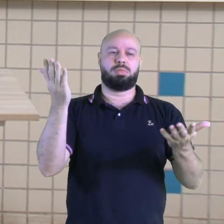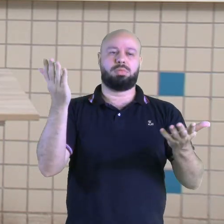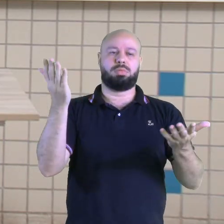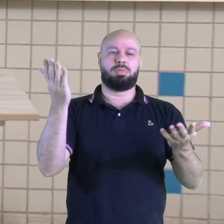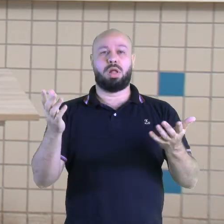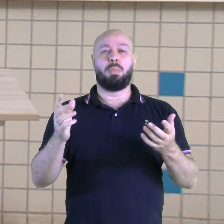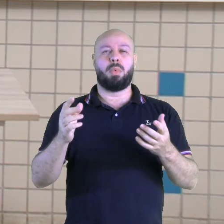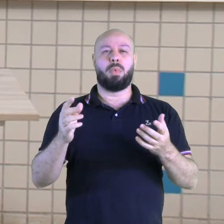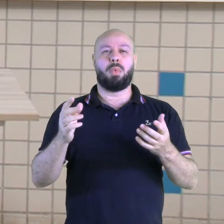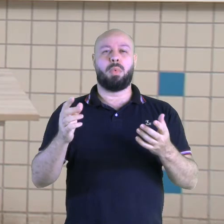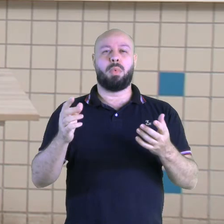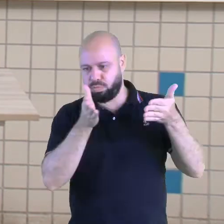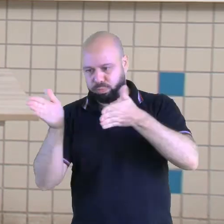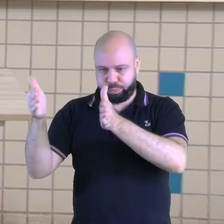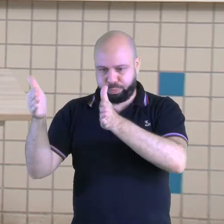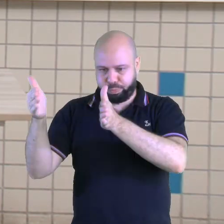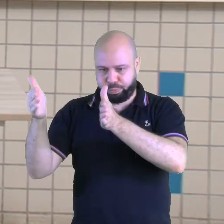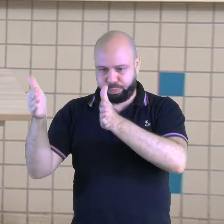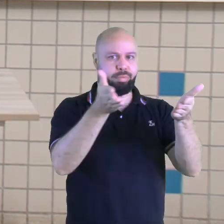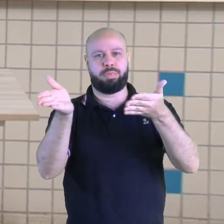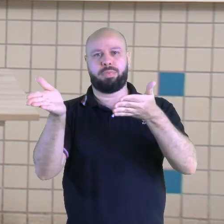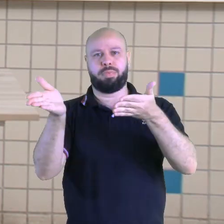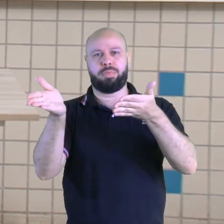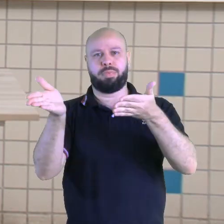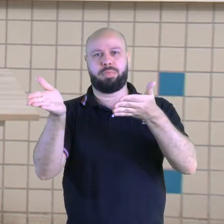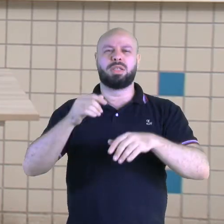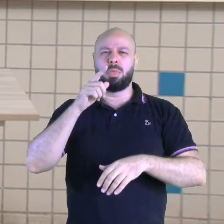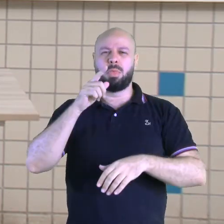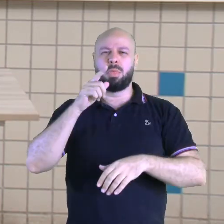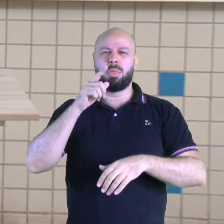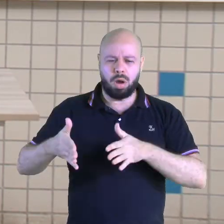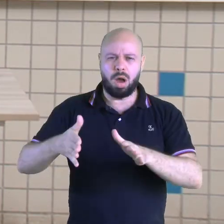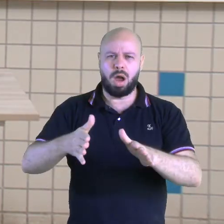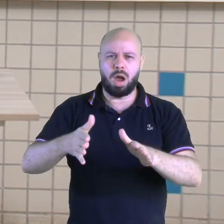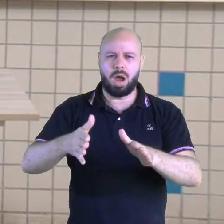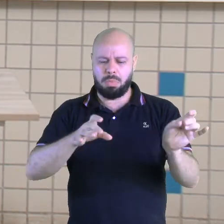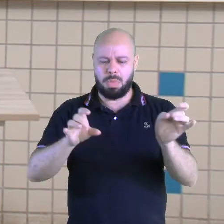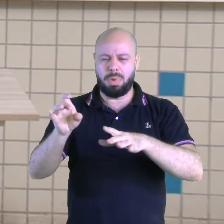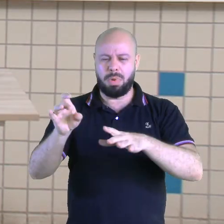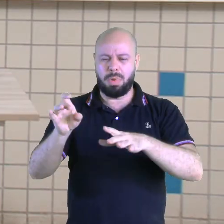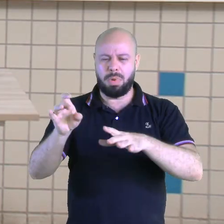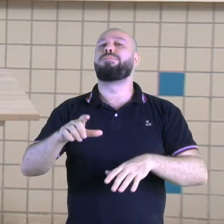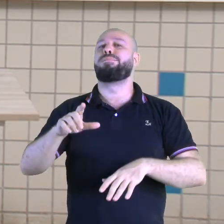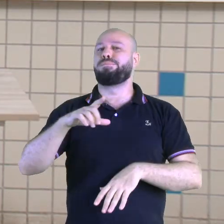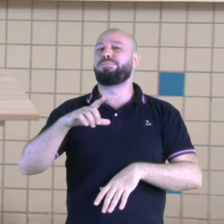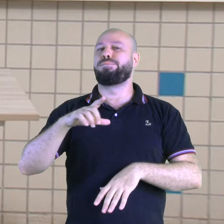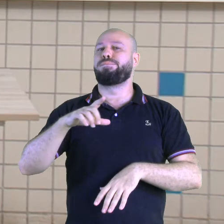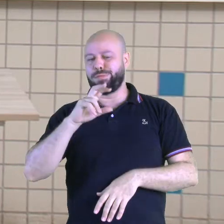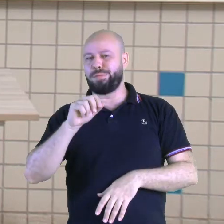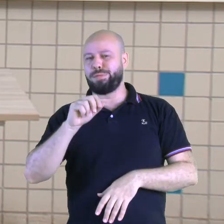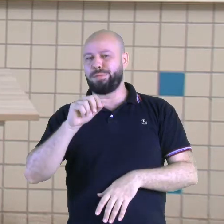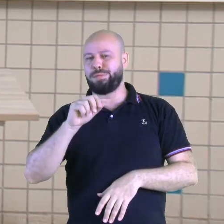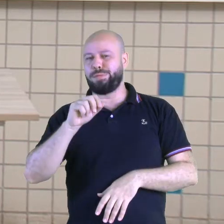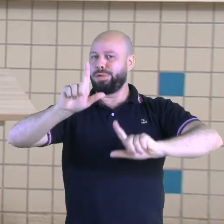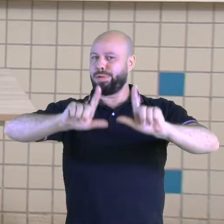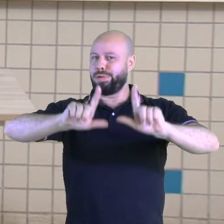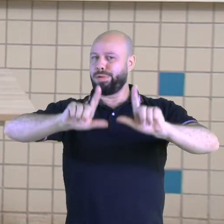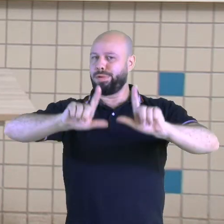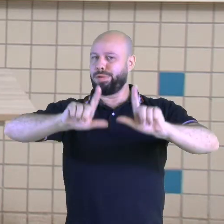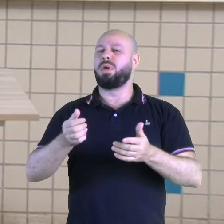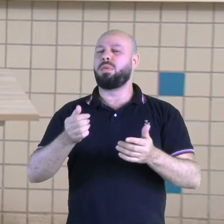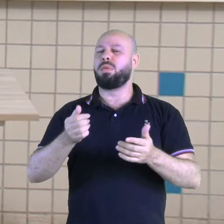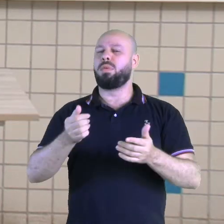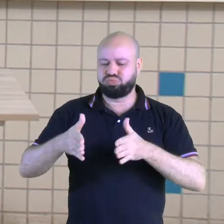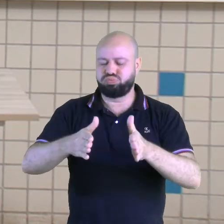concentração. Aí vem a poluição das águas. Ah, mas isso aí você vê bastante, não é? Falando na TV, poluição dos